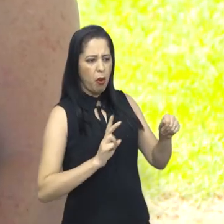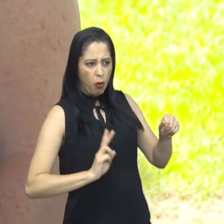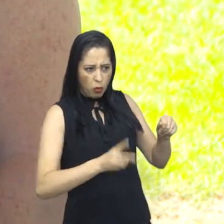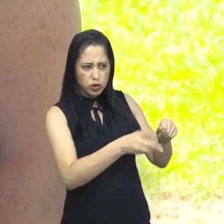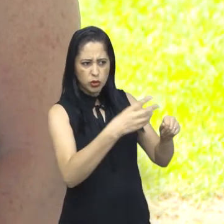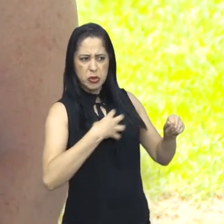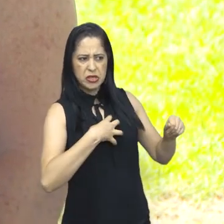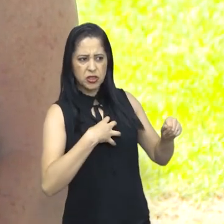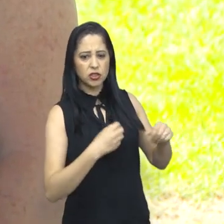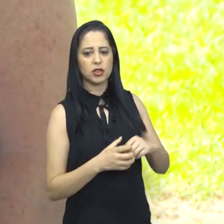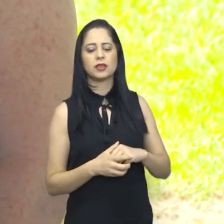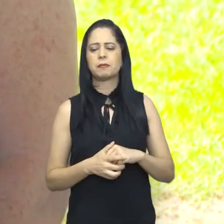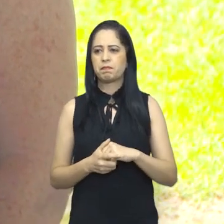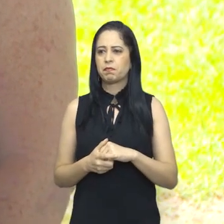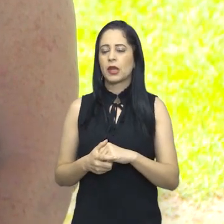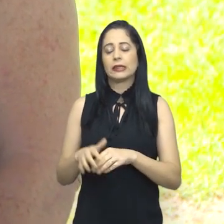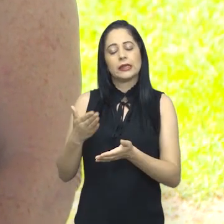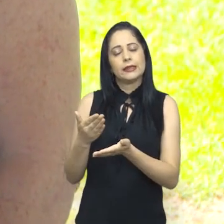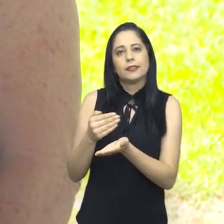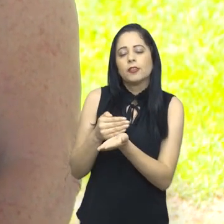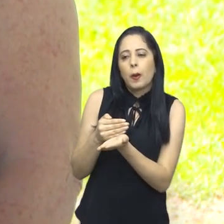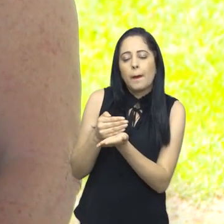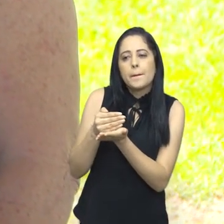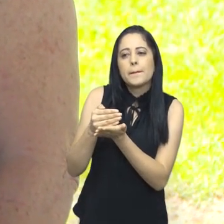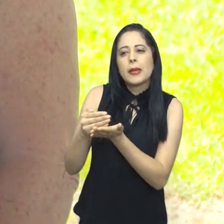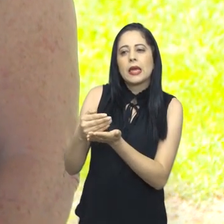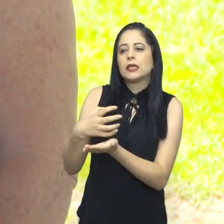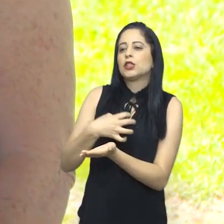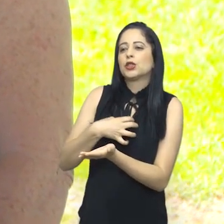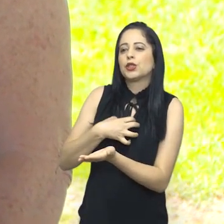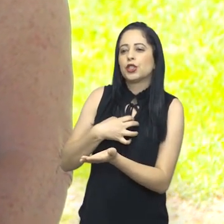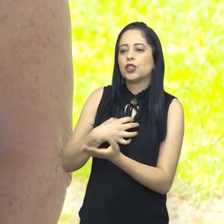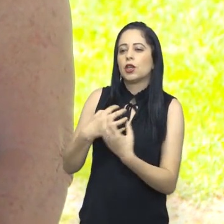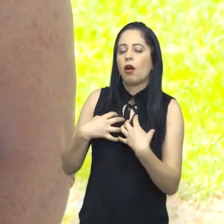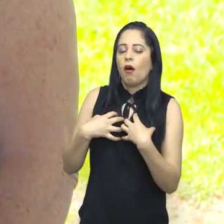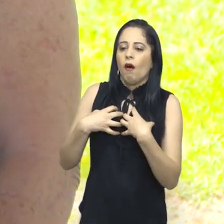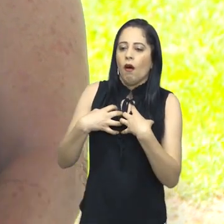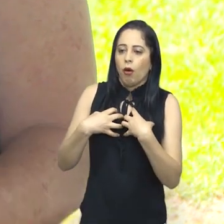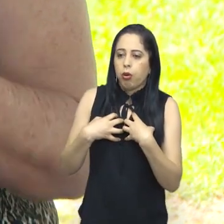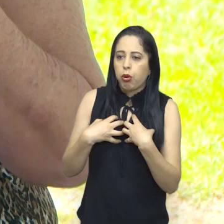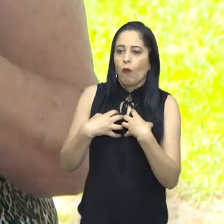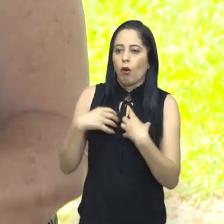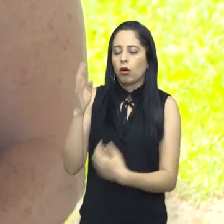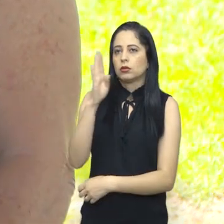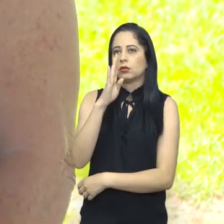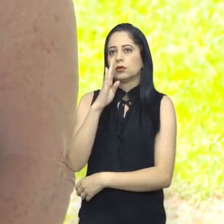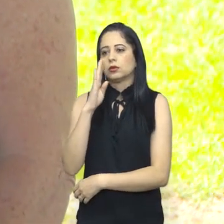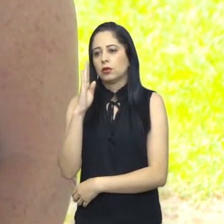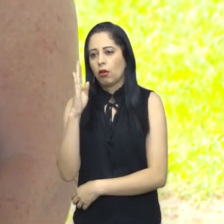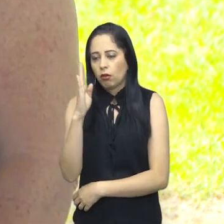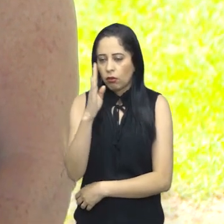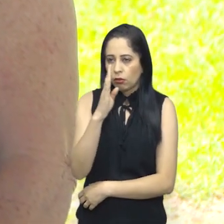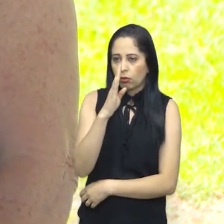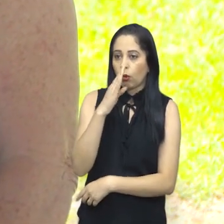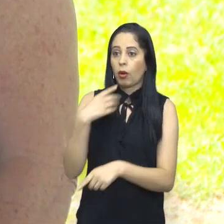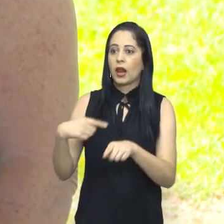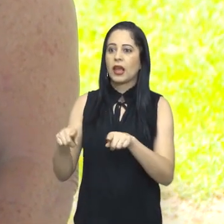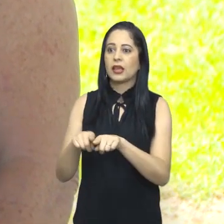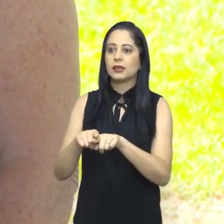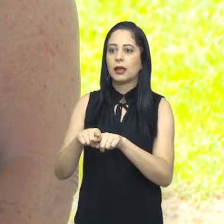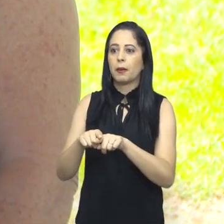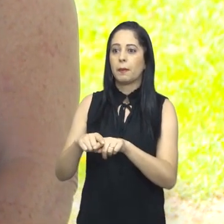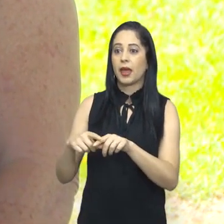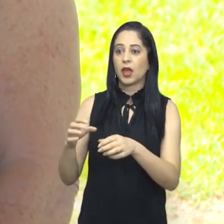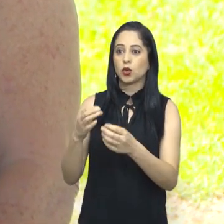Então, pós-Covid, no início eu sentia muita padiga, né? Tonturas e sentia